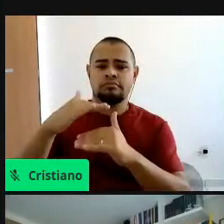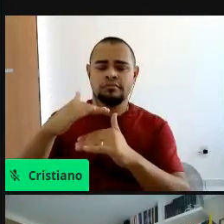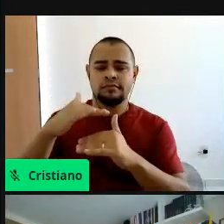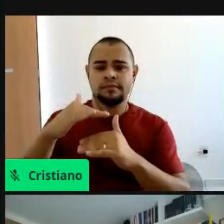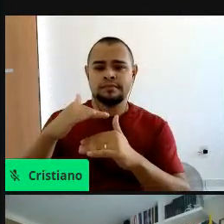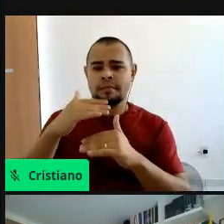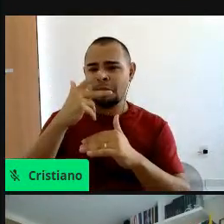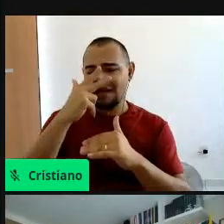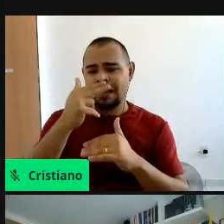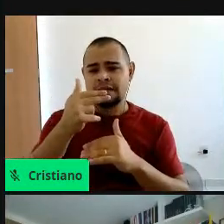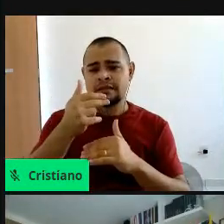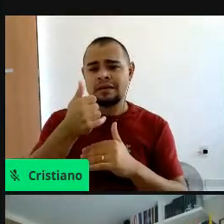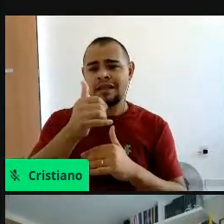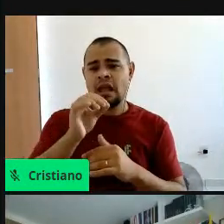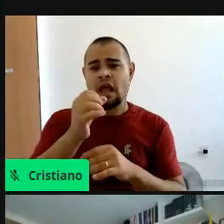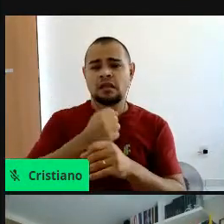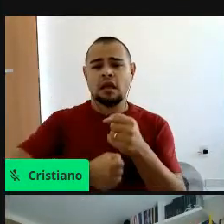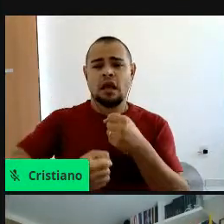para décadas